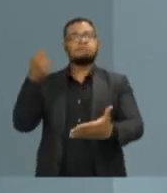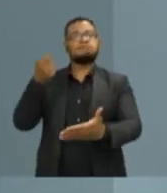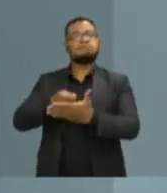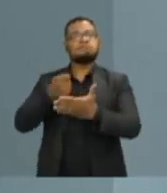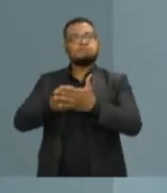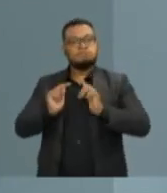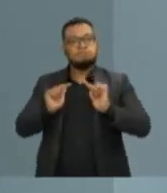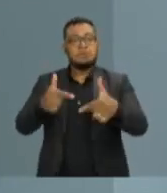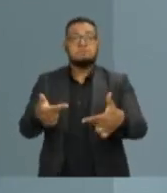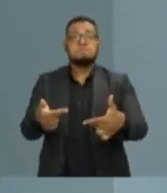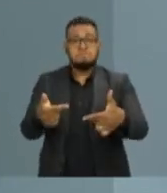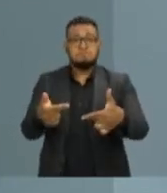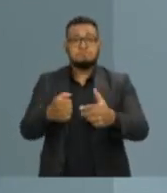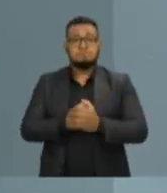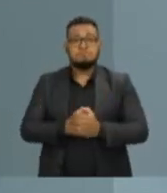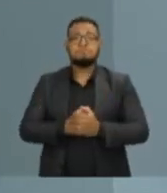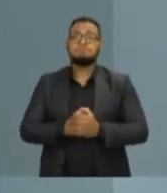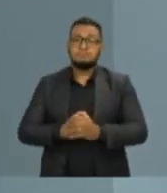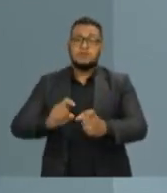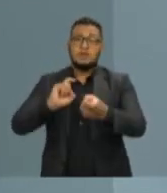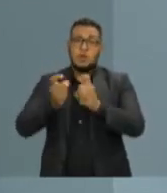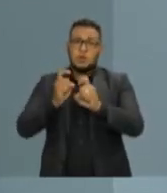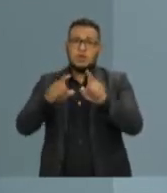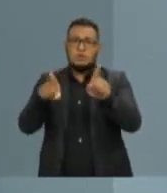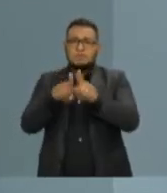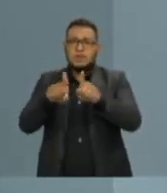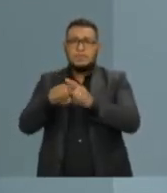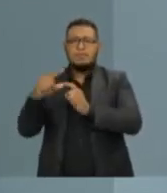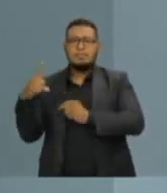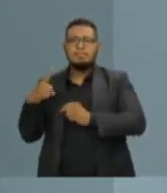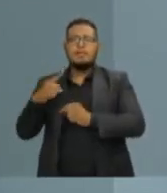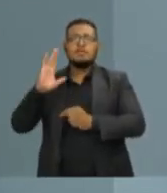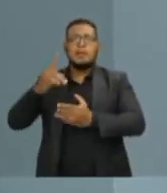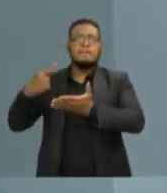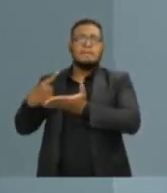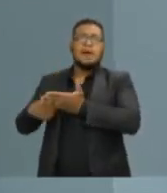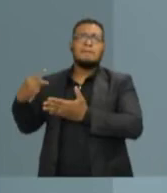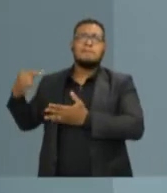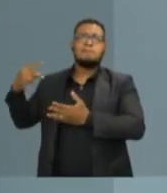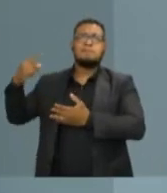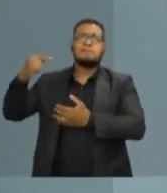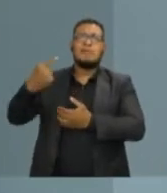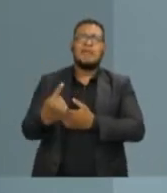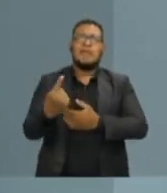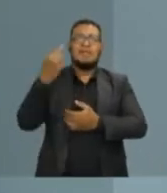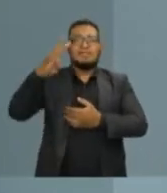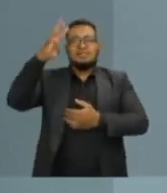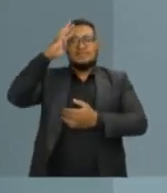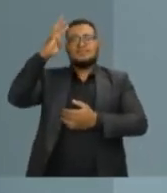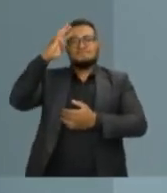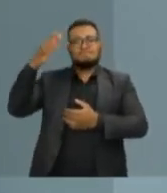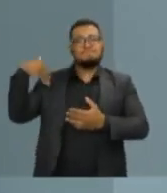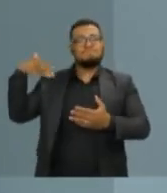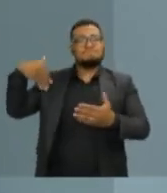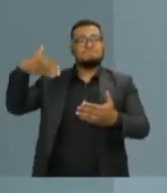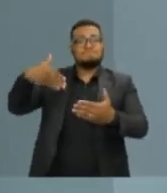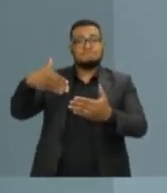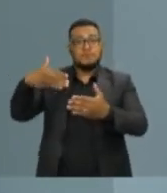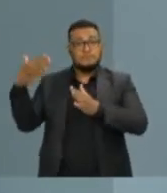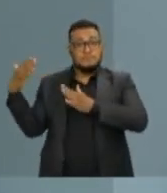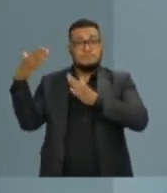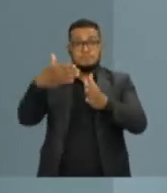E a reunião e a visita estava marcada há muito tempo, desde a terça-feira. E nós fomos ao hospital para